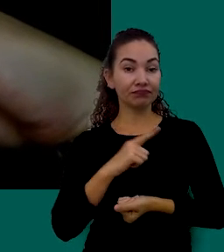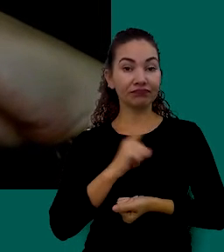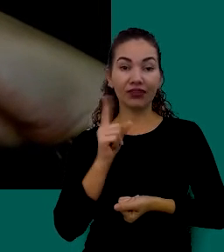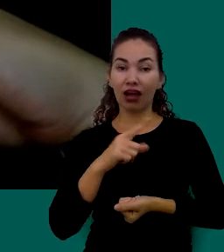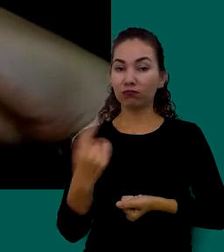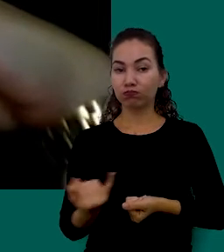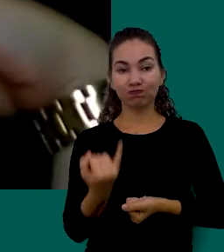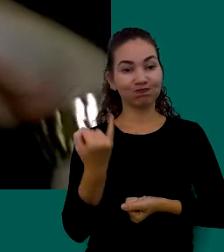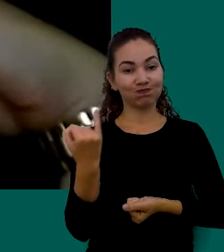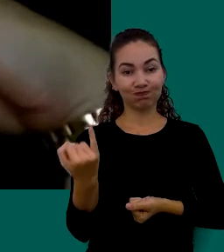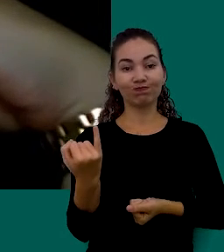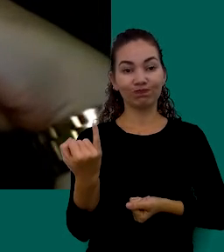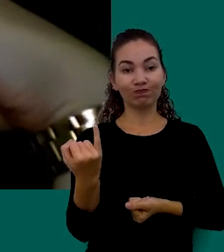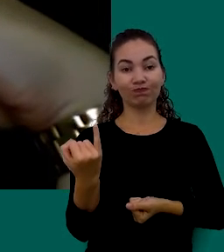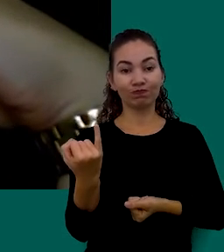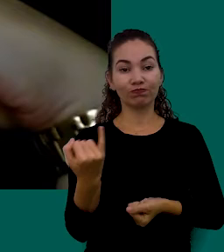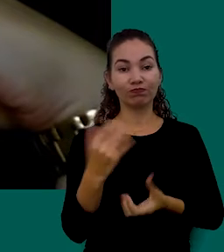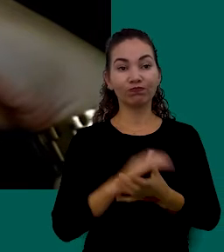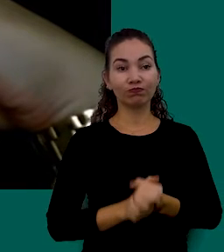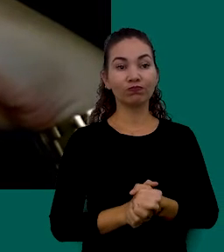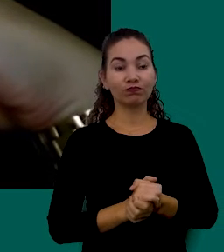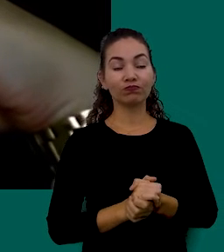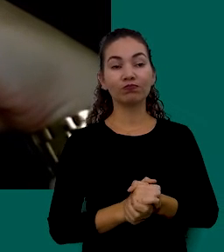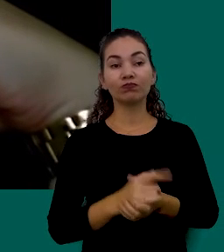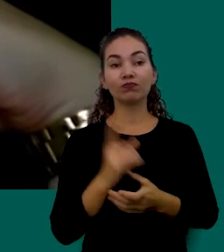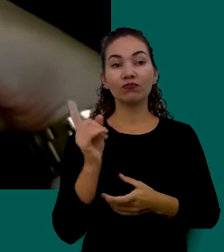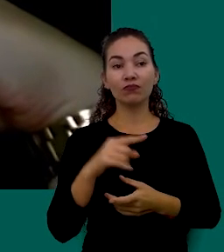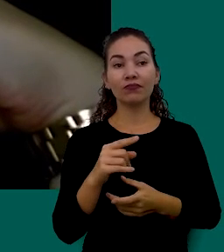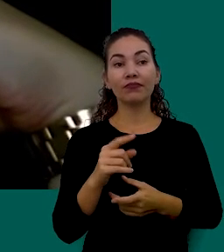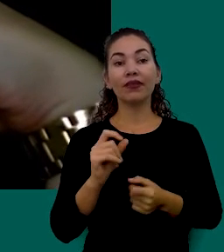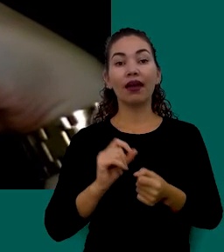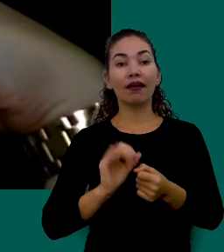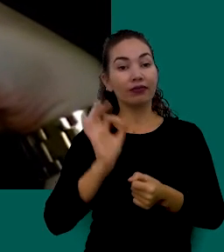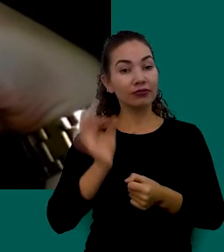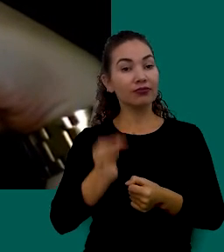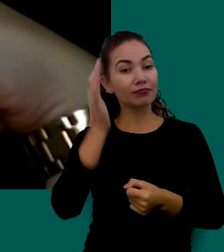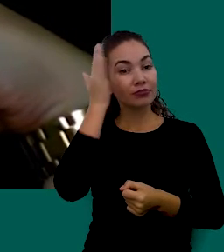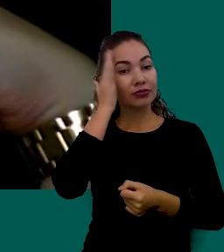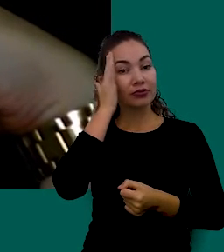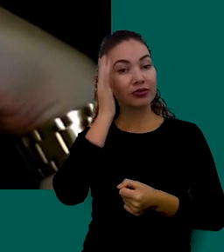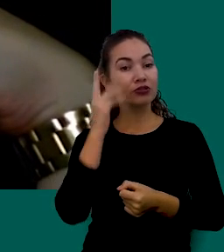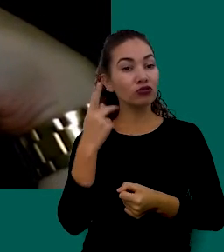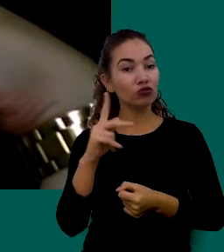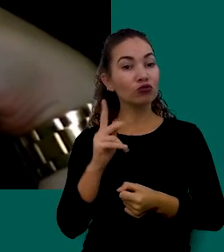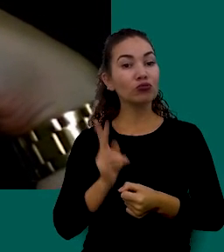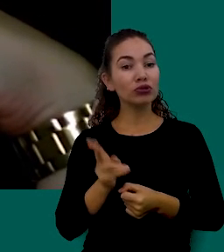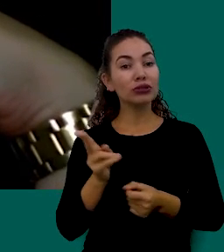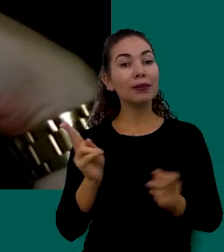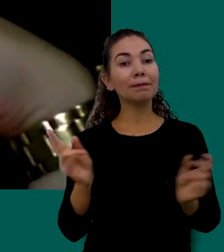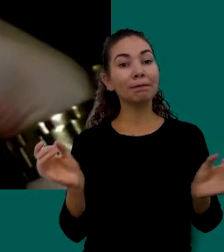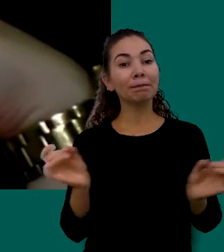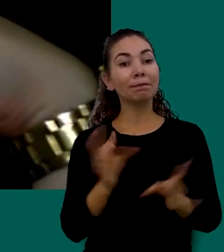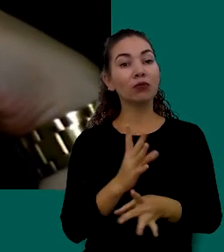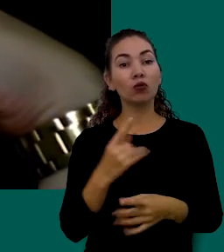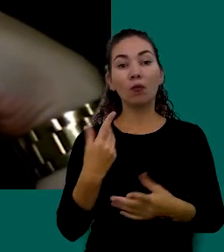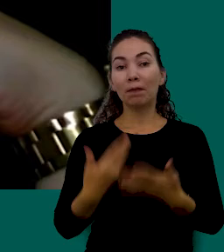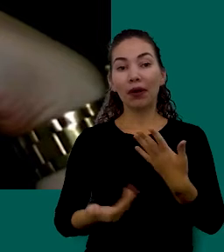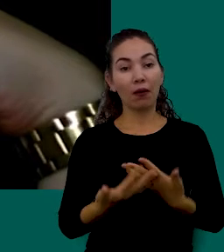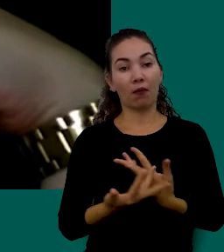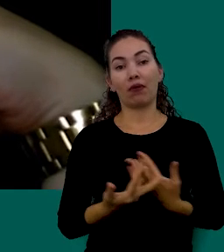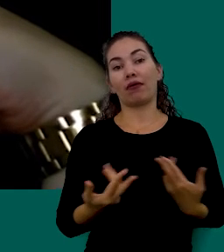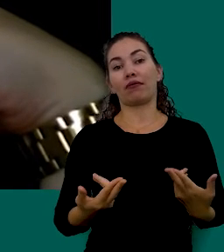Fundamental Trata-se Da Certeza De Estar Sempre Pronto Para Qualquer Emergência